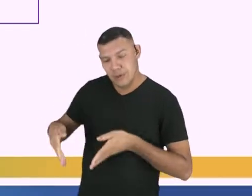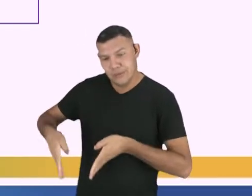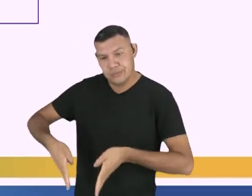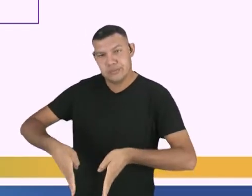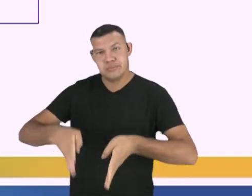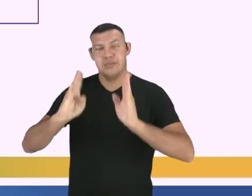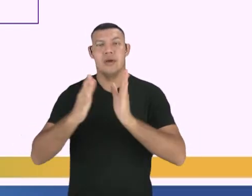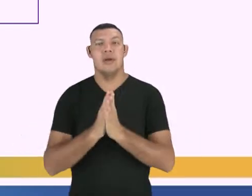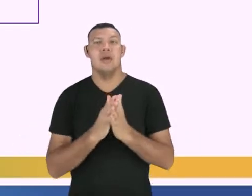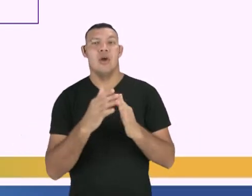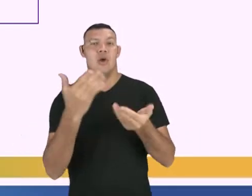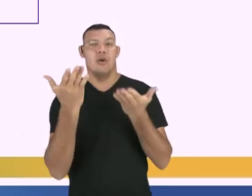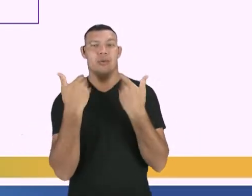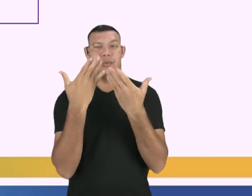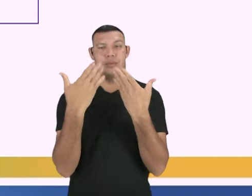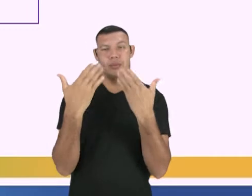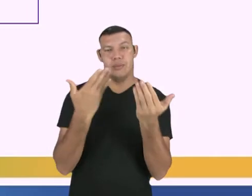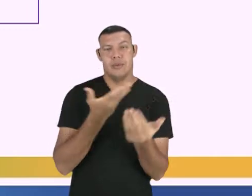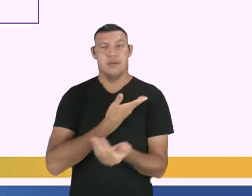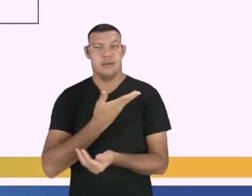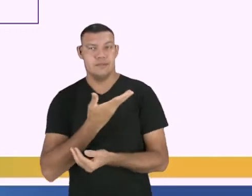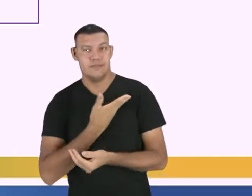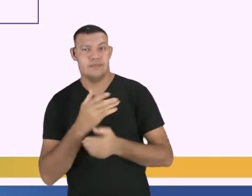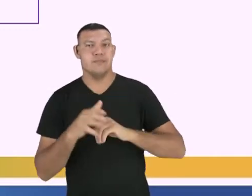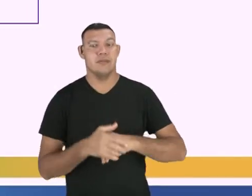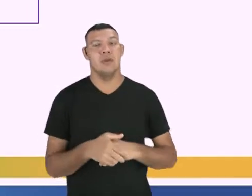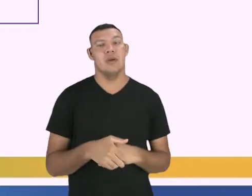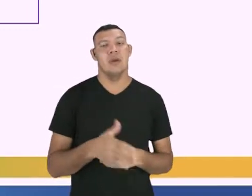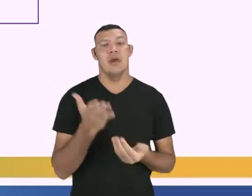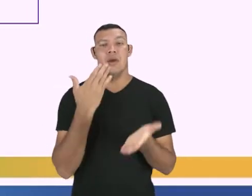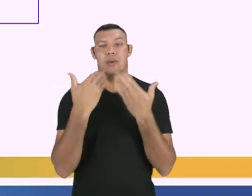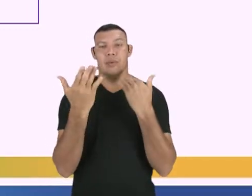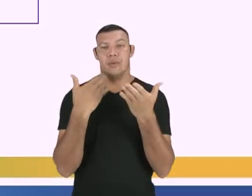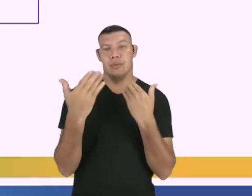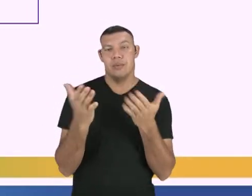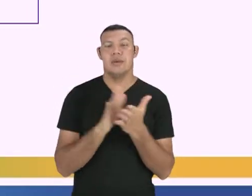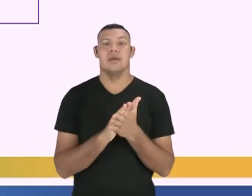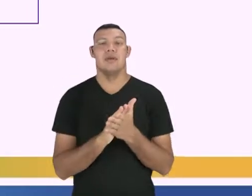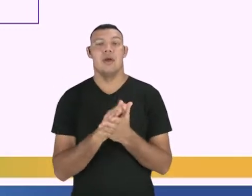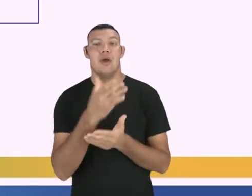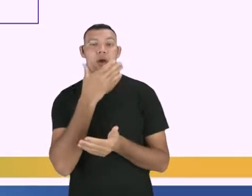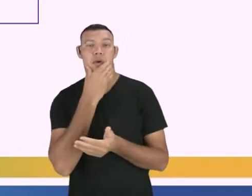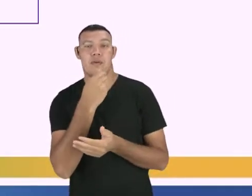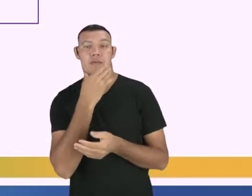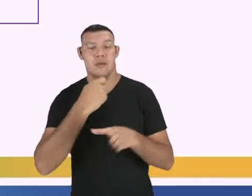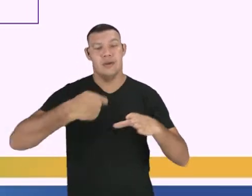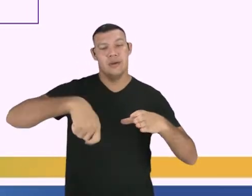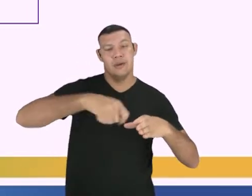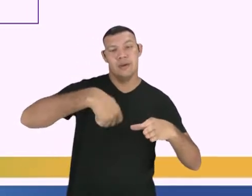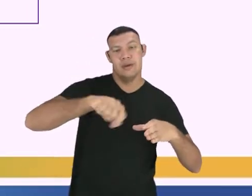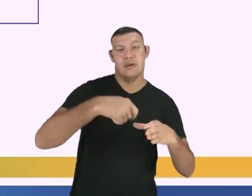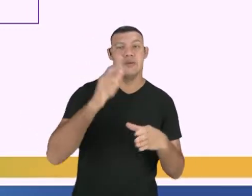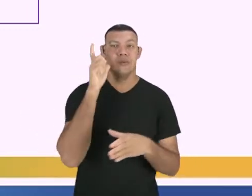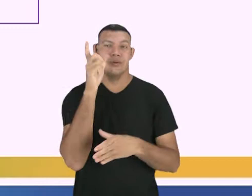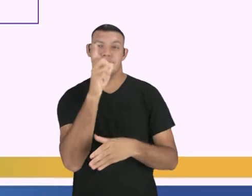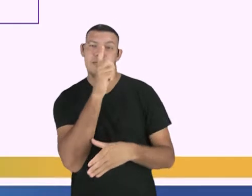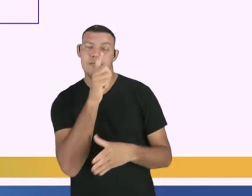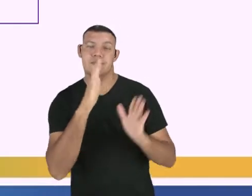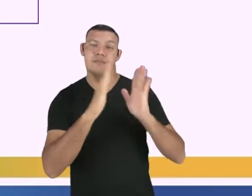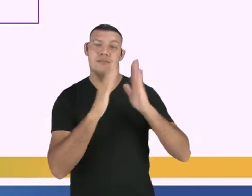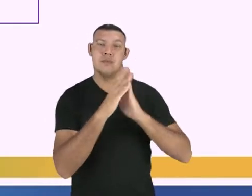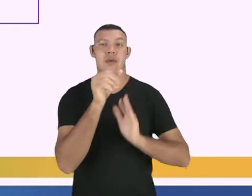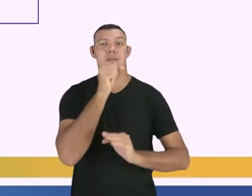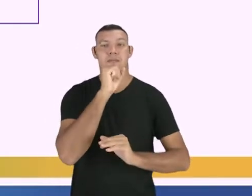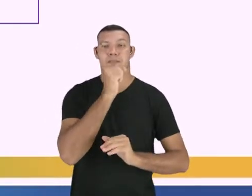um almoço divertido, uma conversa entre as tias, o lanche na casa da avó, um jogo de